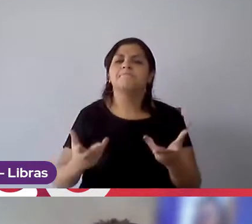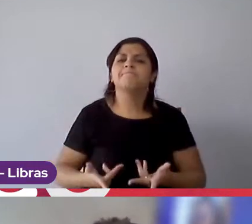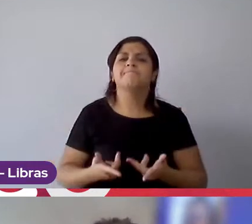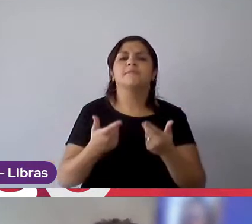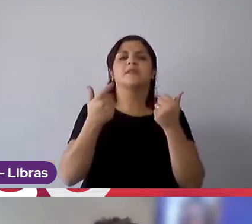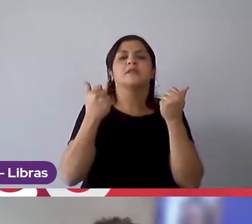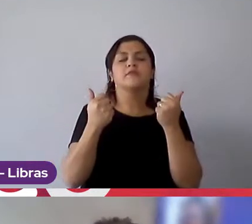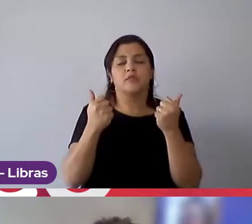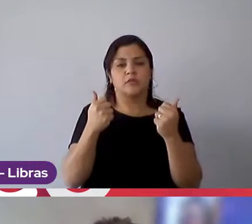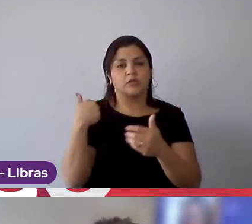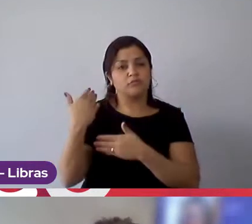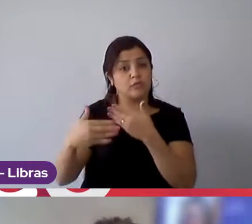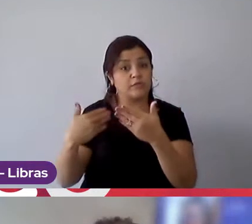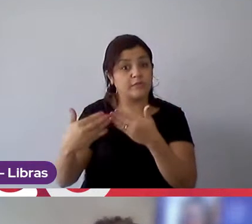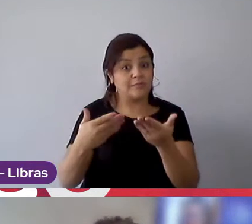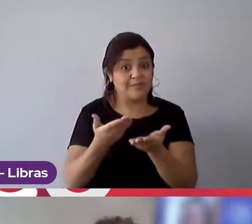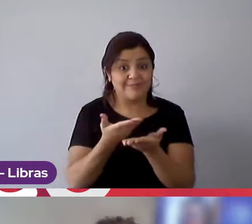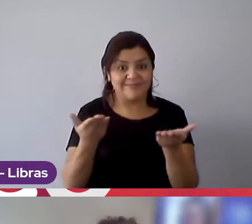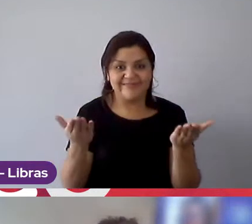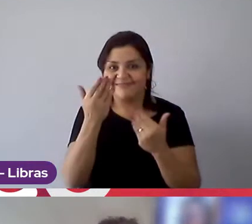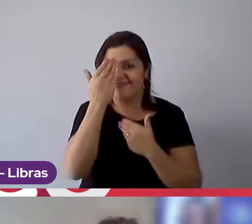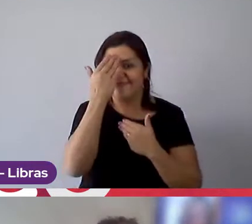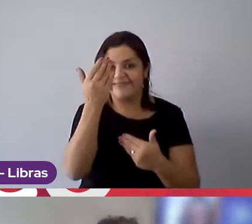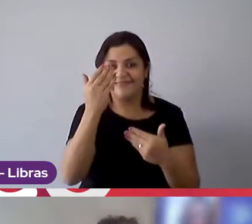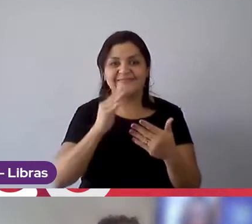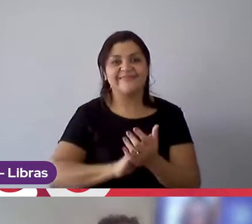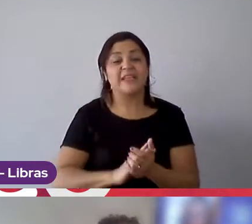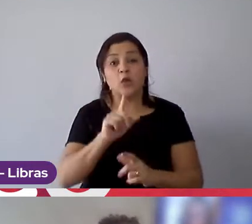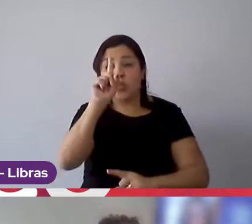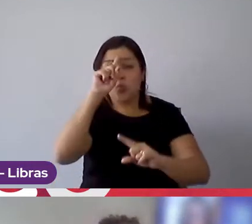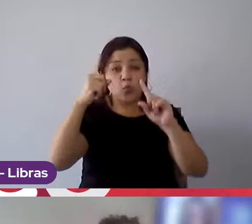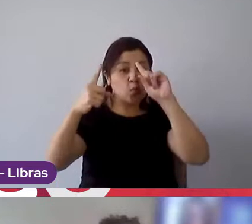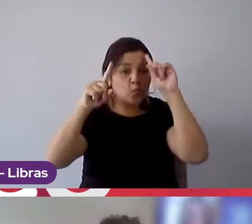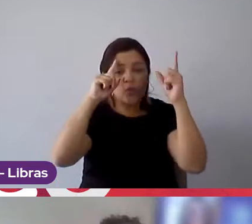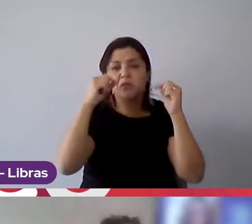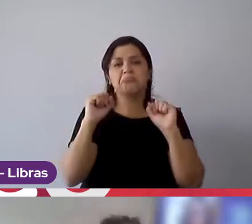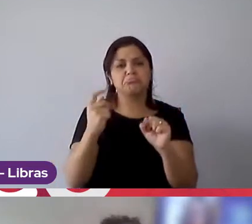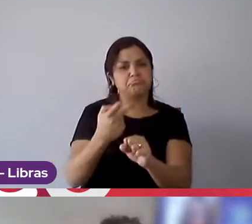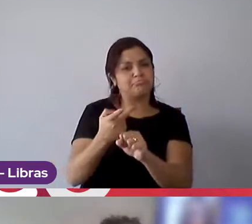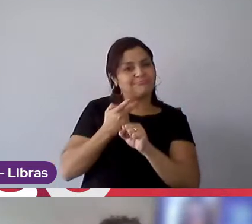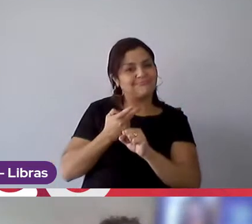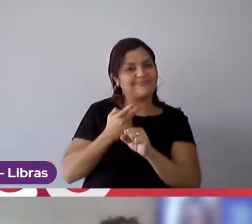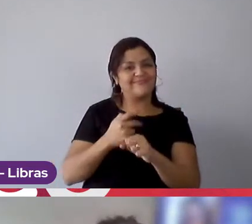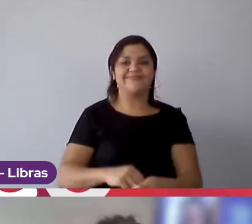a carreira de vocês. Obrigado, pessoal, qualquer dúvida podem nos contatar.